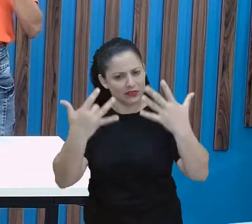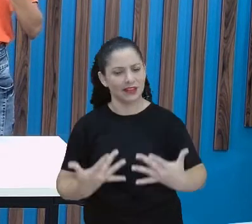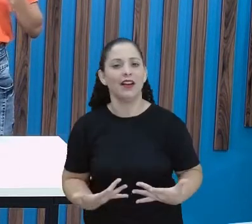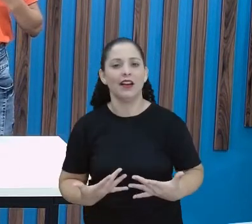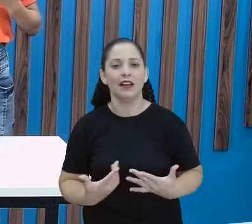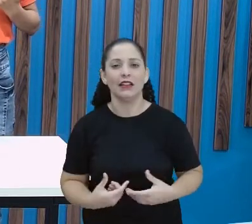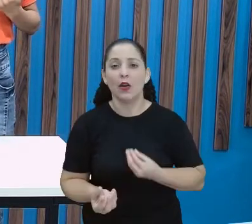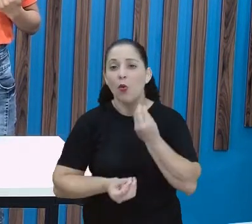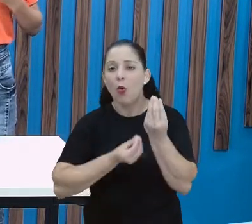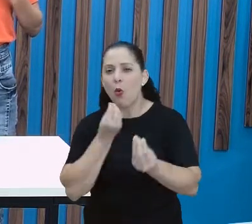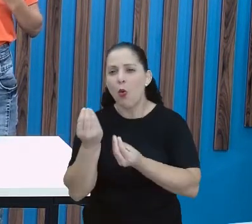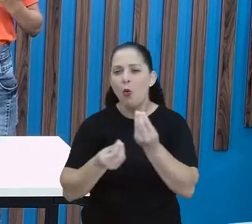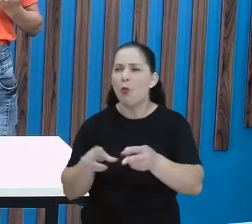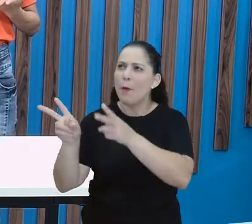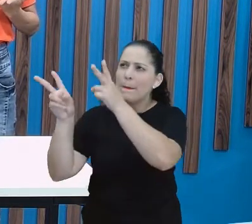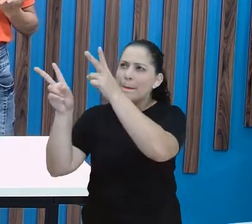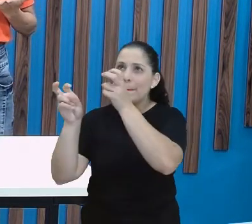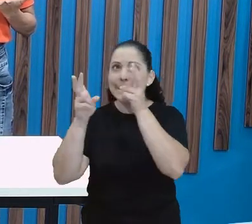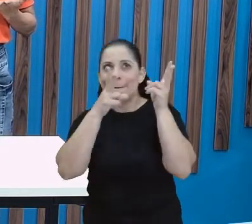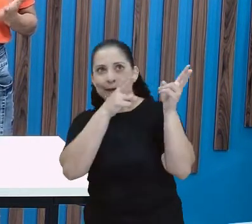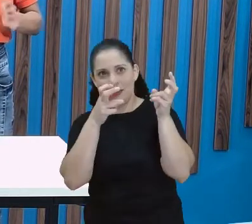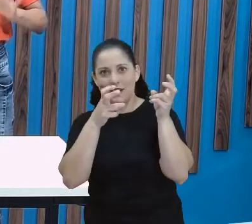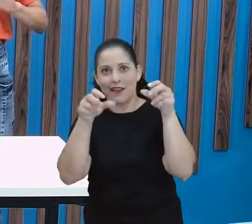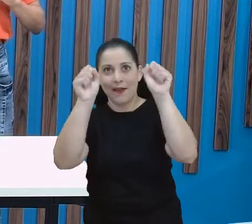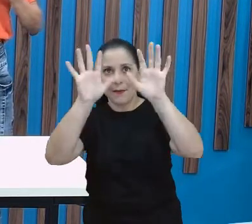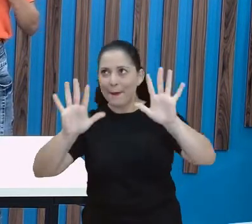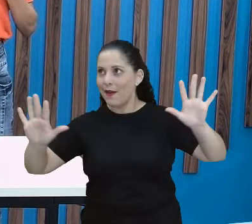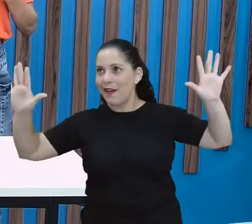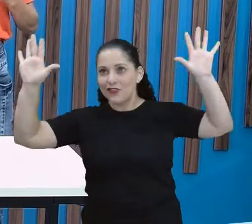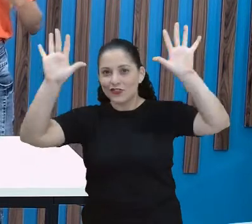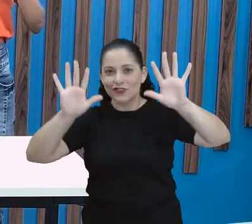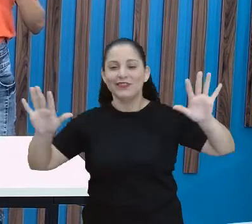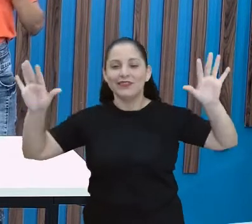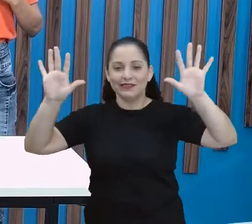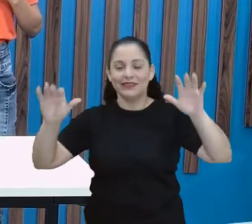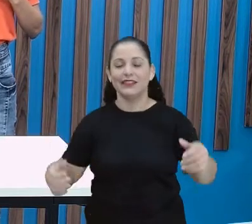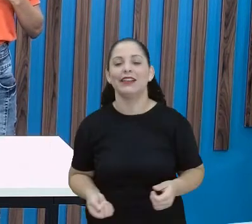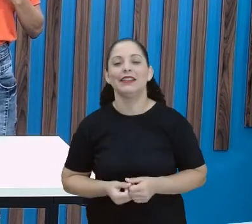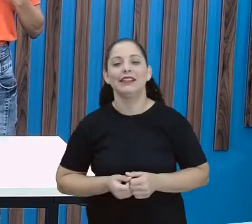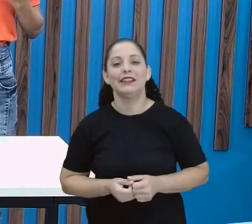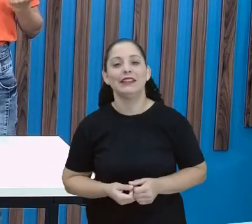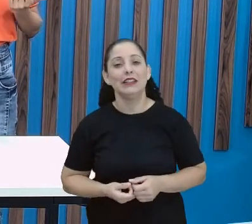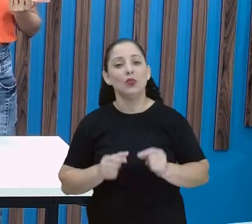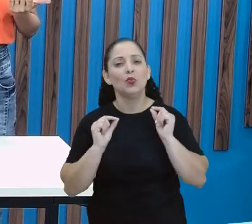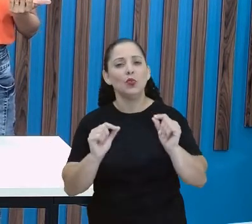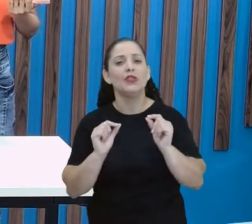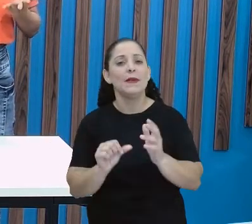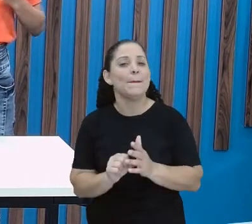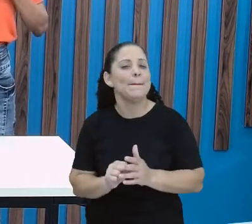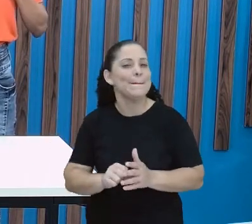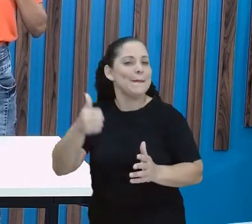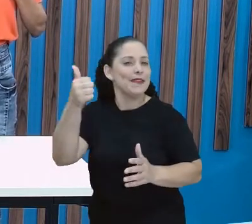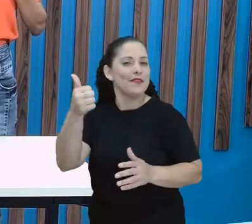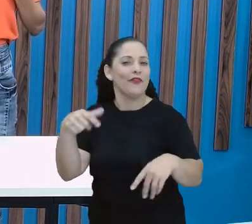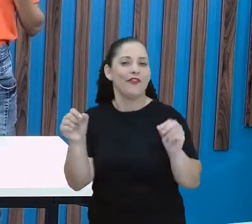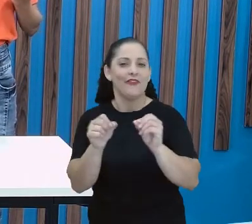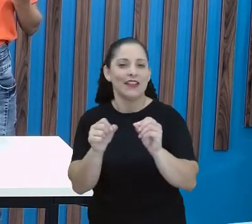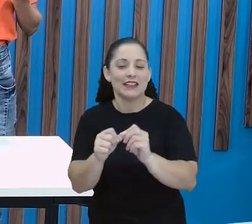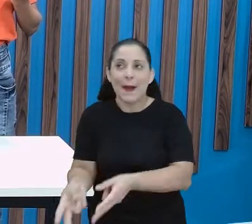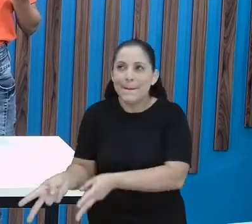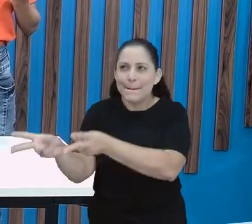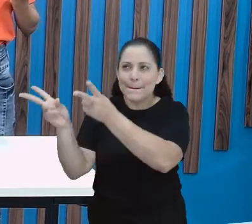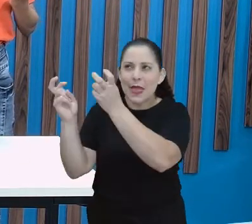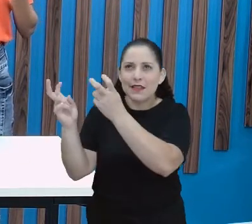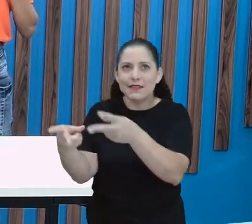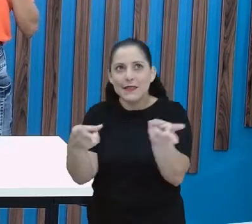fazer a leitura também da imagem, né? Aliás, a primeira coisa que a gente faz é a leitura da